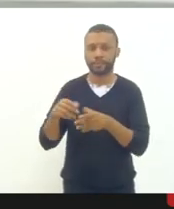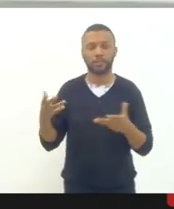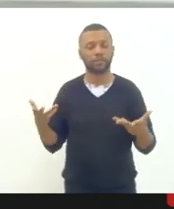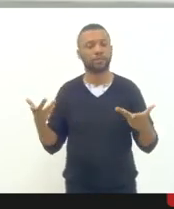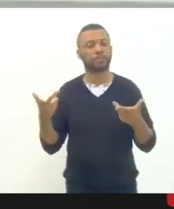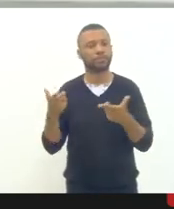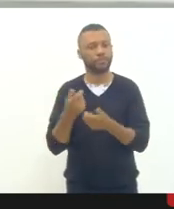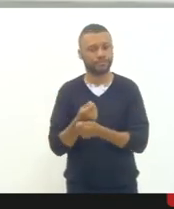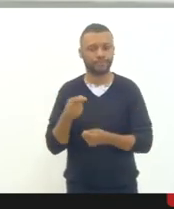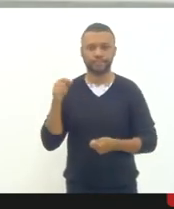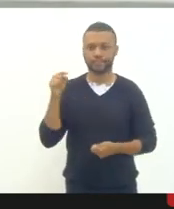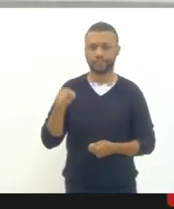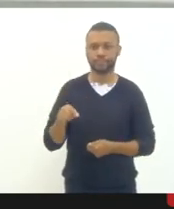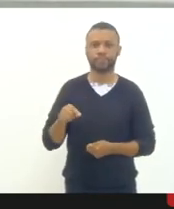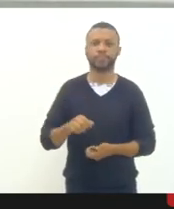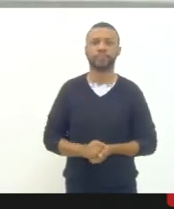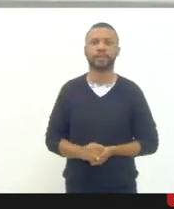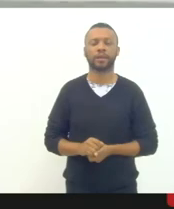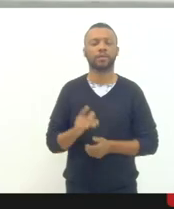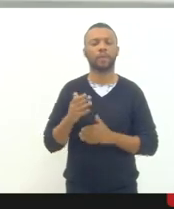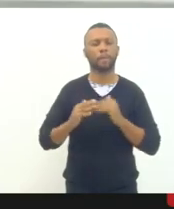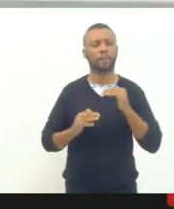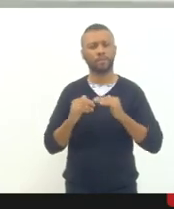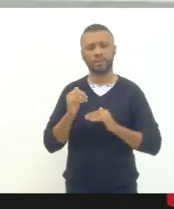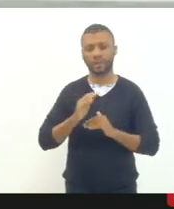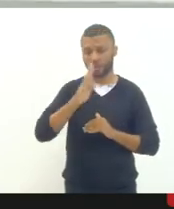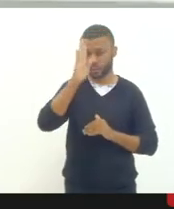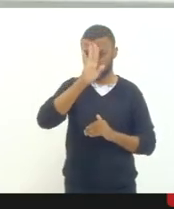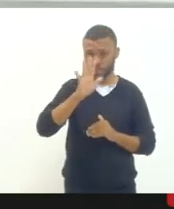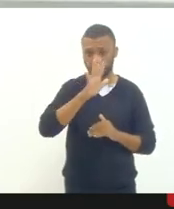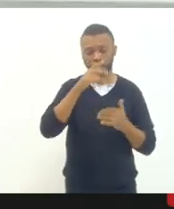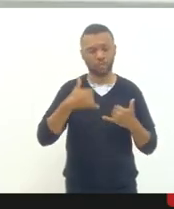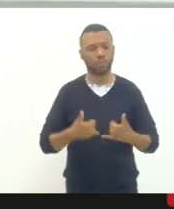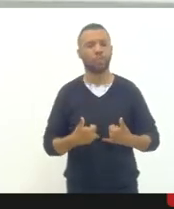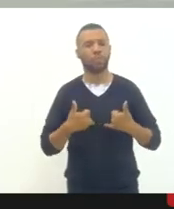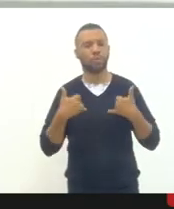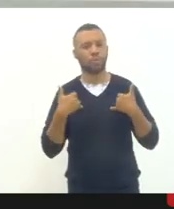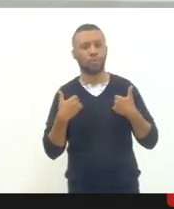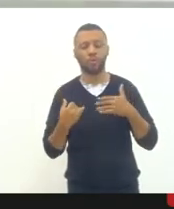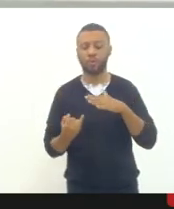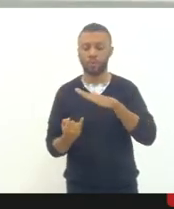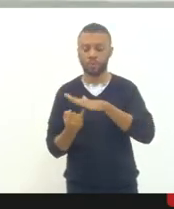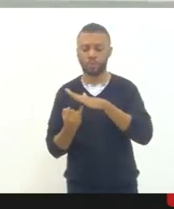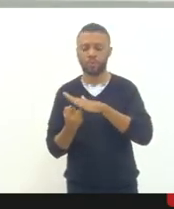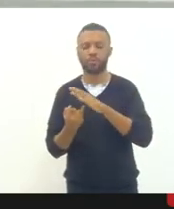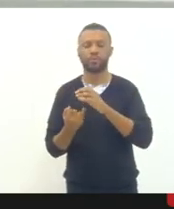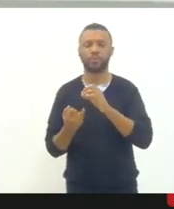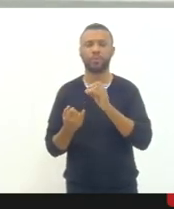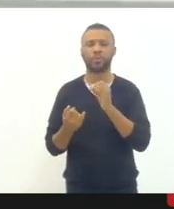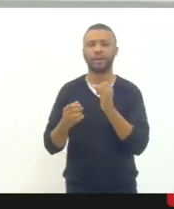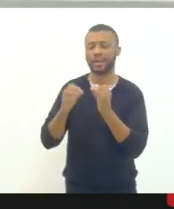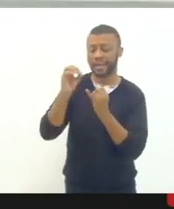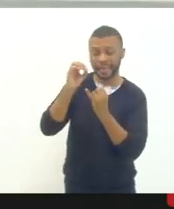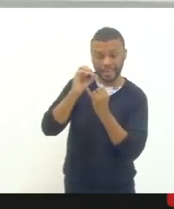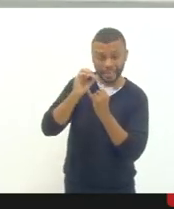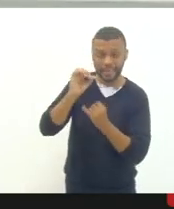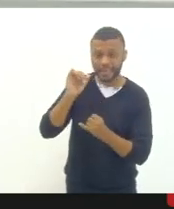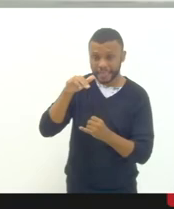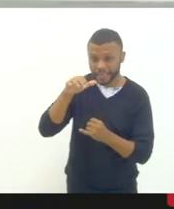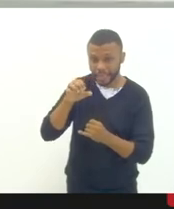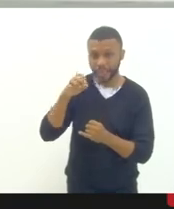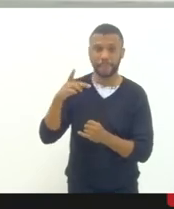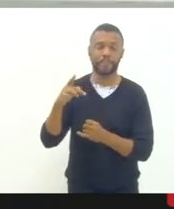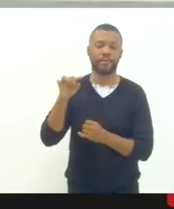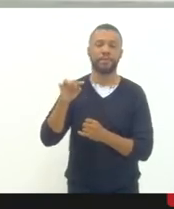qualidade profissionais que o Brasil tem que se orgulhar instituto que o Brasil tem que se orgulhar